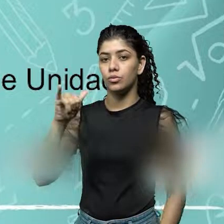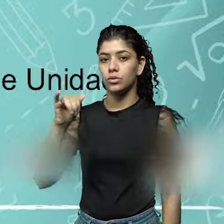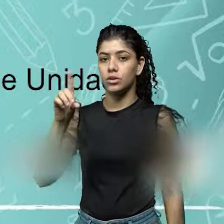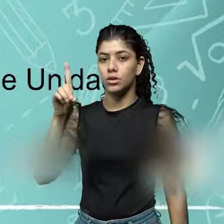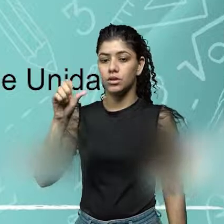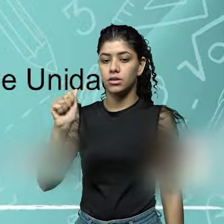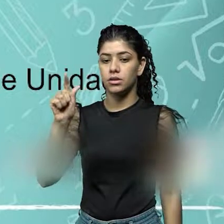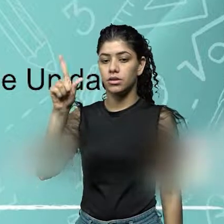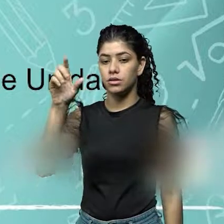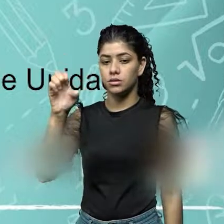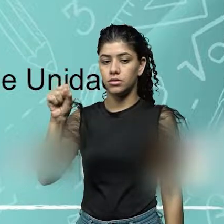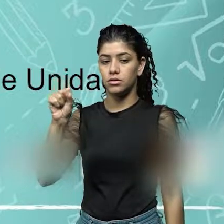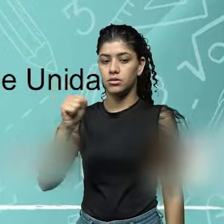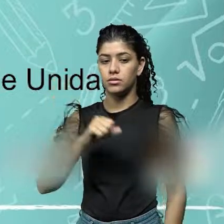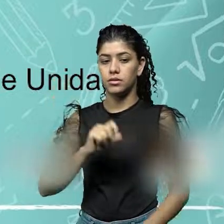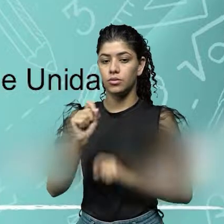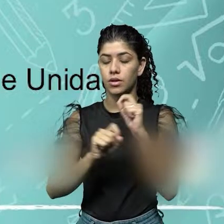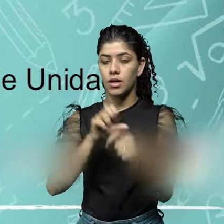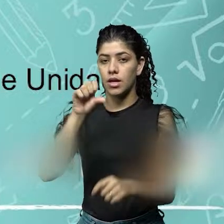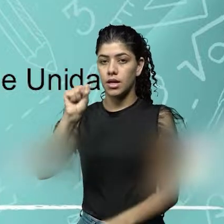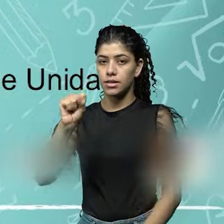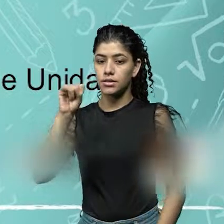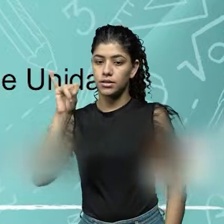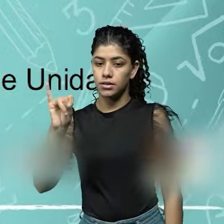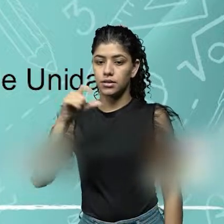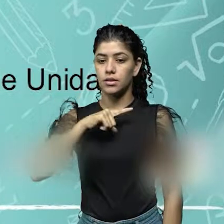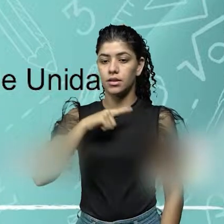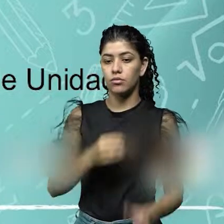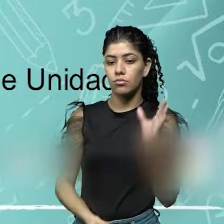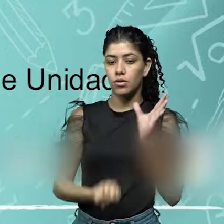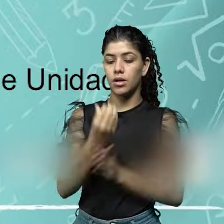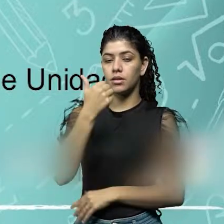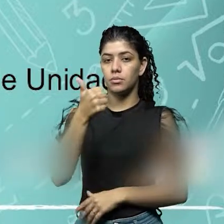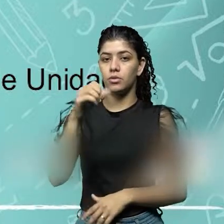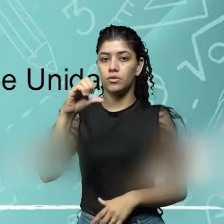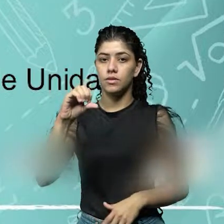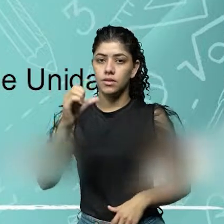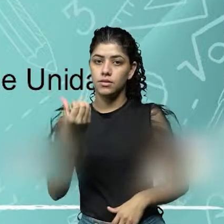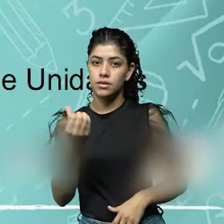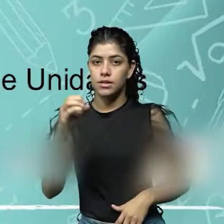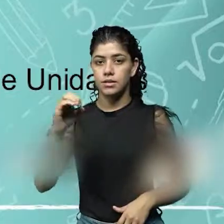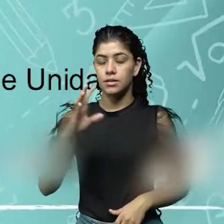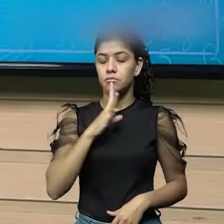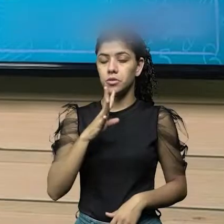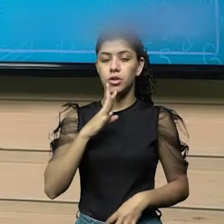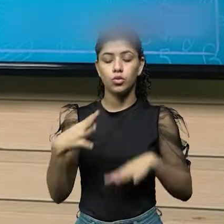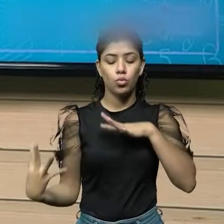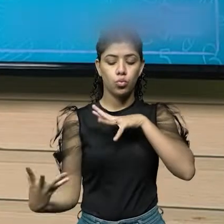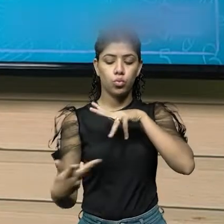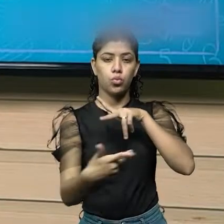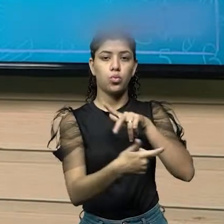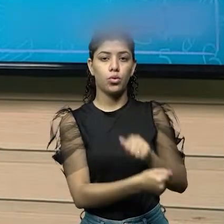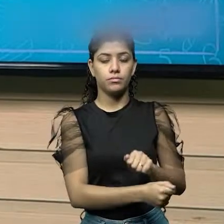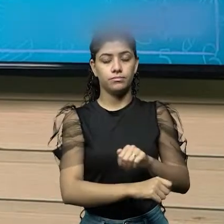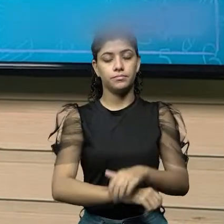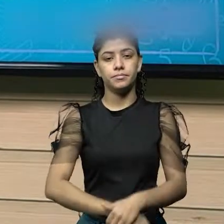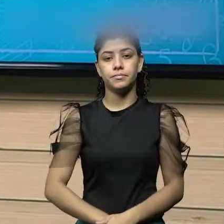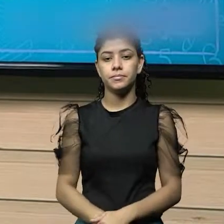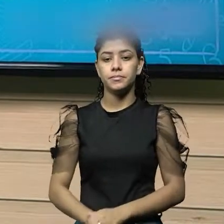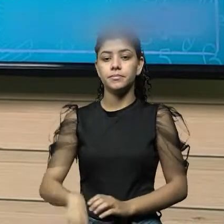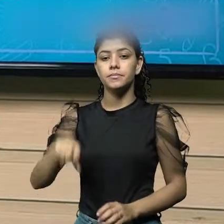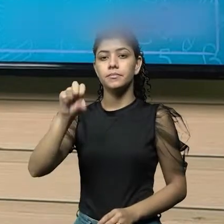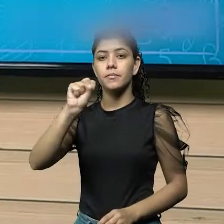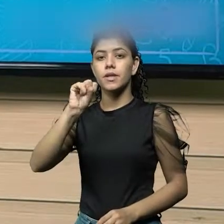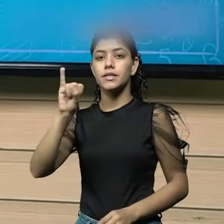SI. Ele surge em 1960 e é conhecido no mundo todo. O SI